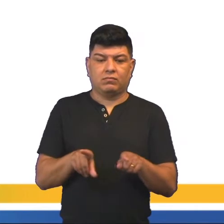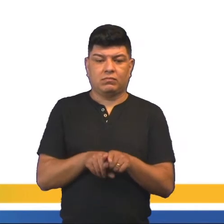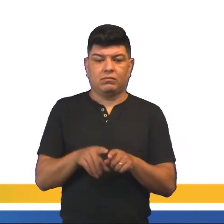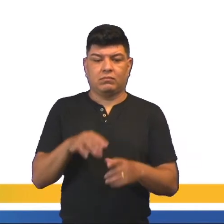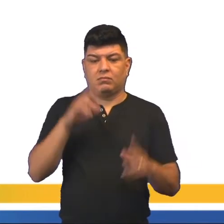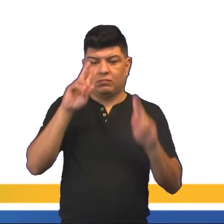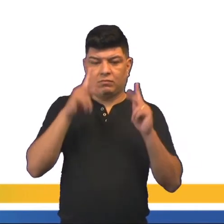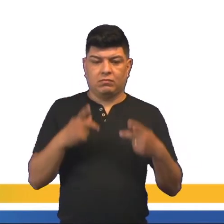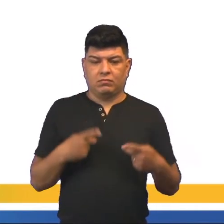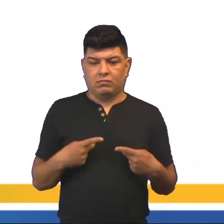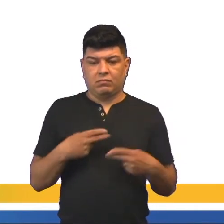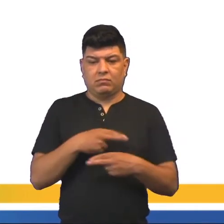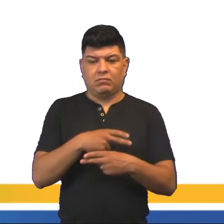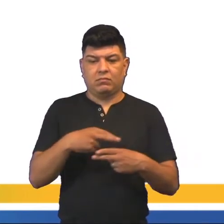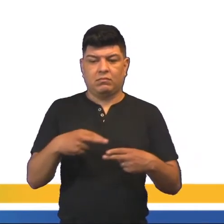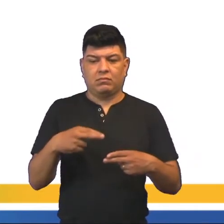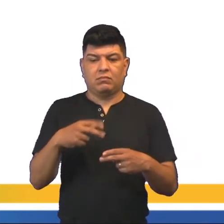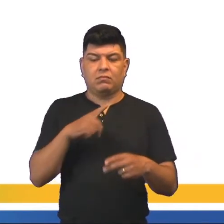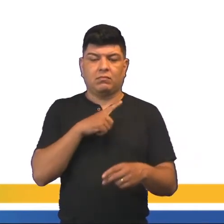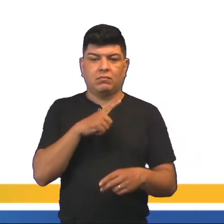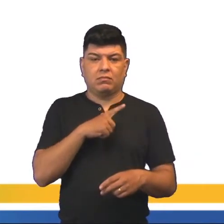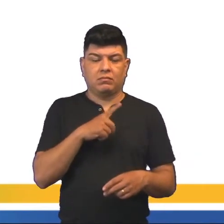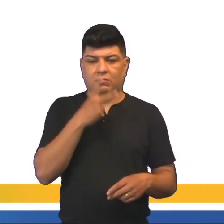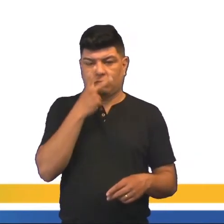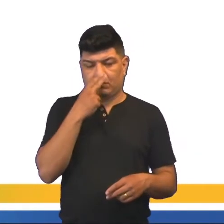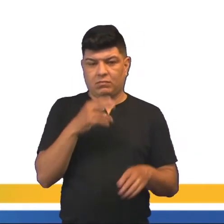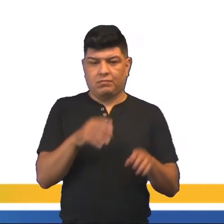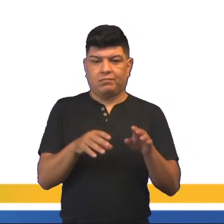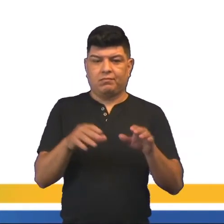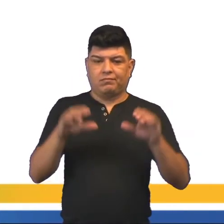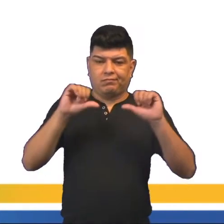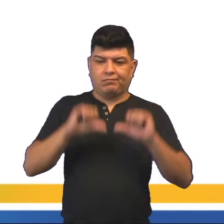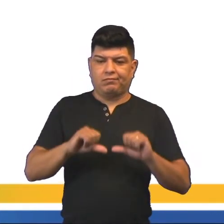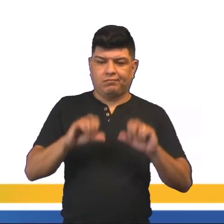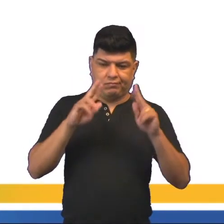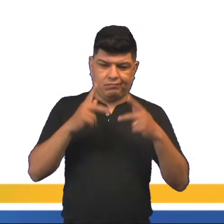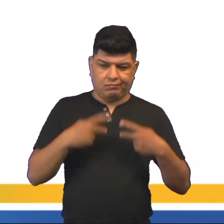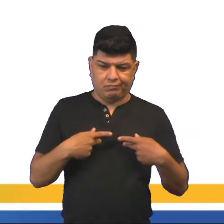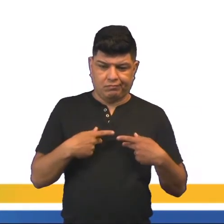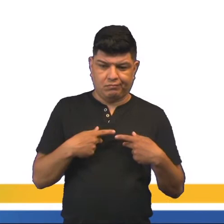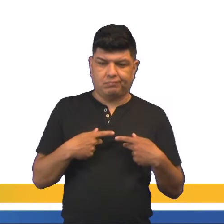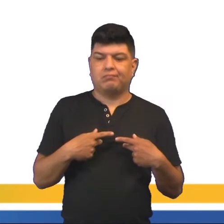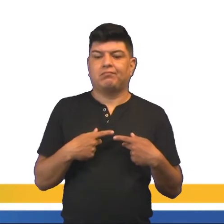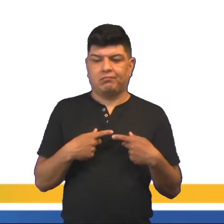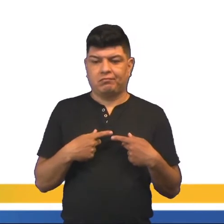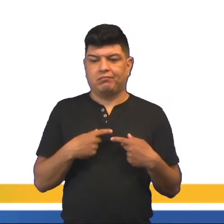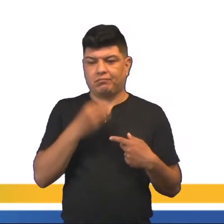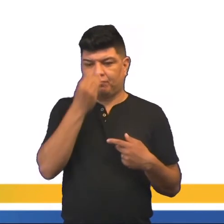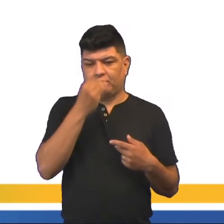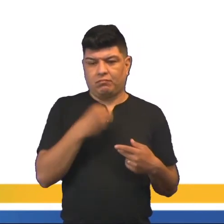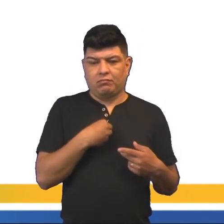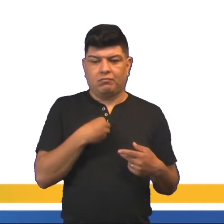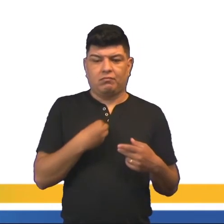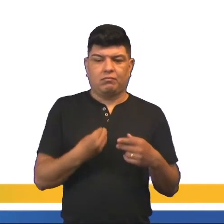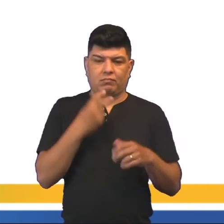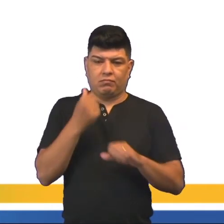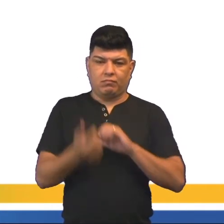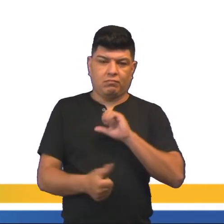humanização da mercadoria, a gente tem a desumanização do indivíduo, que é transformado no objeto.